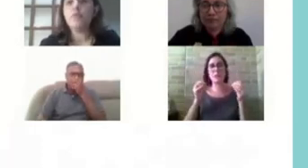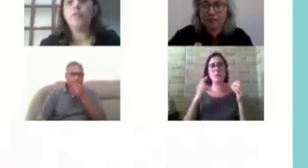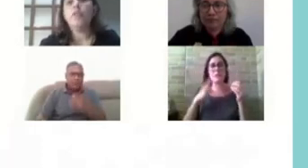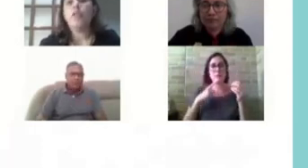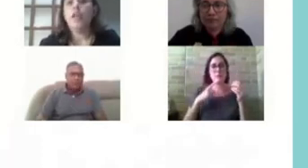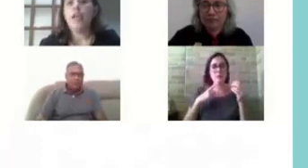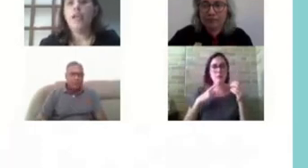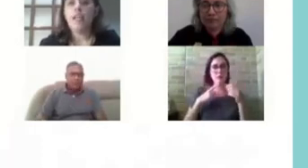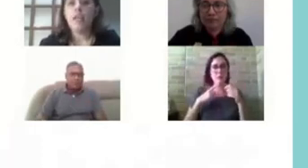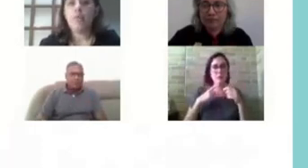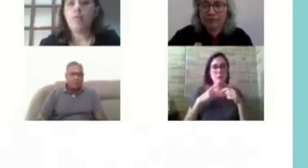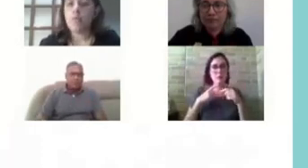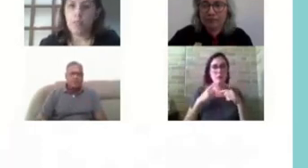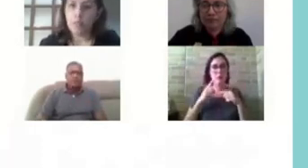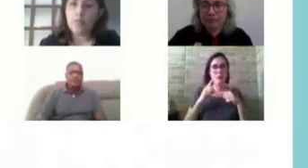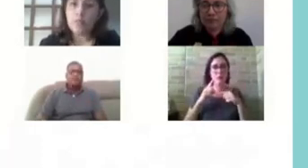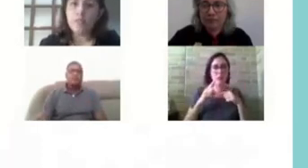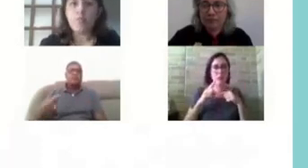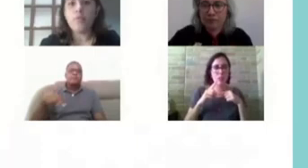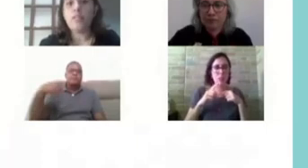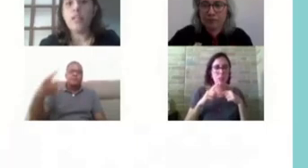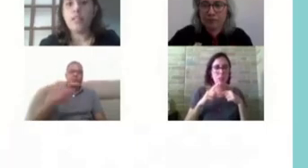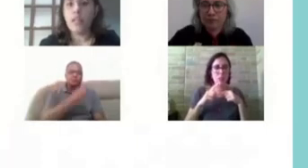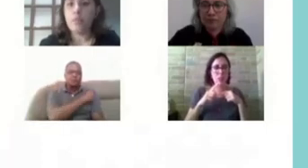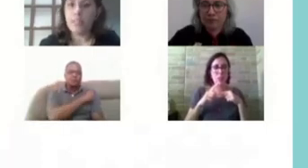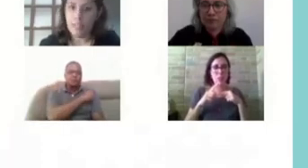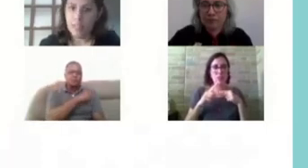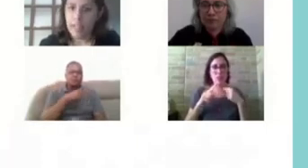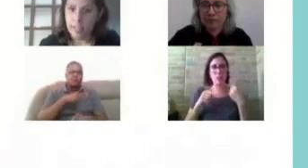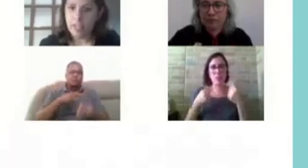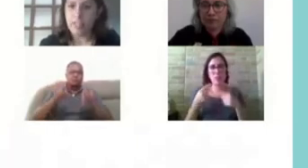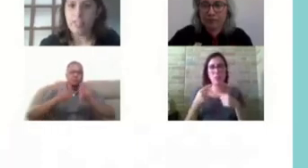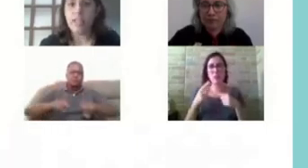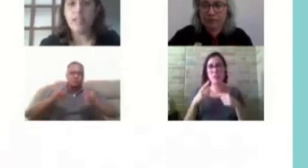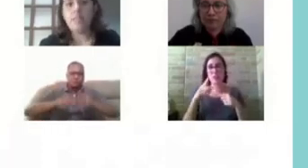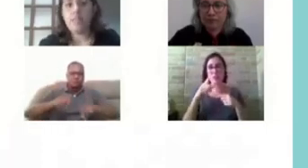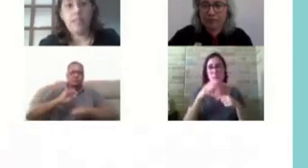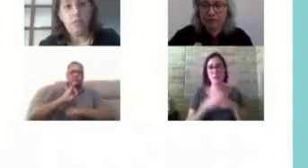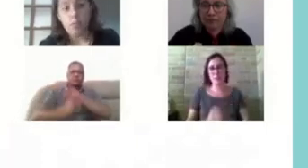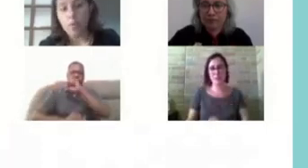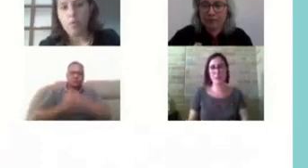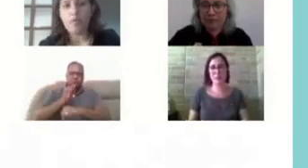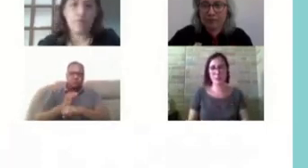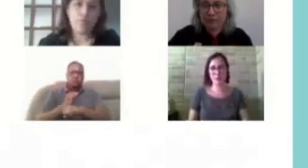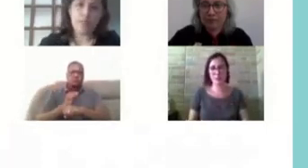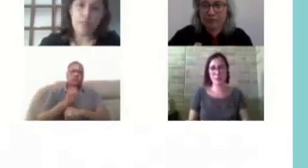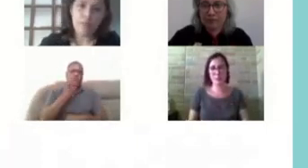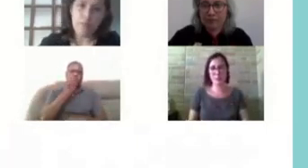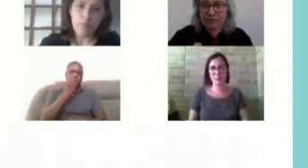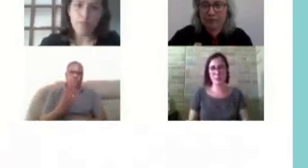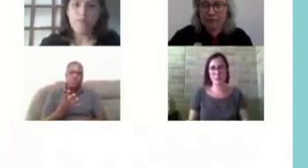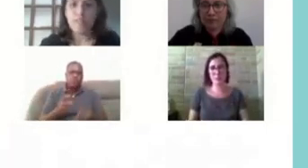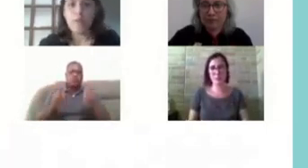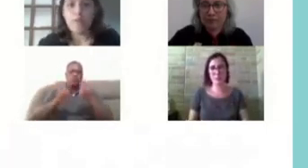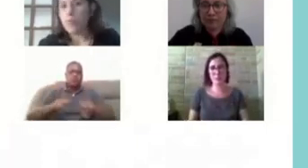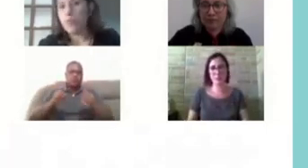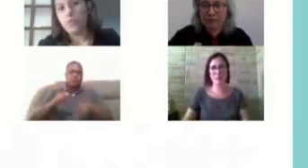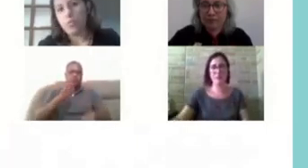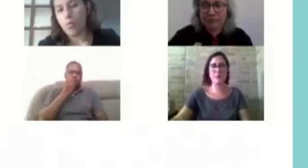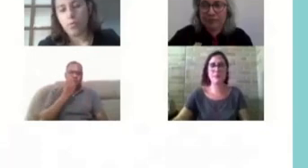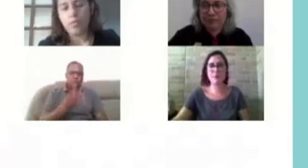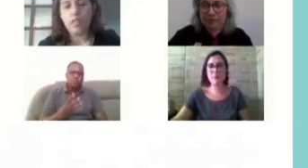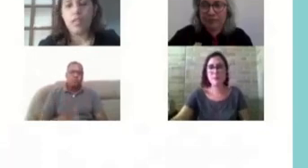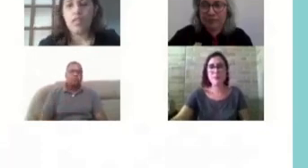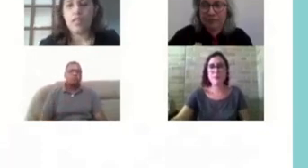aluno tem o computador, depois que ele tem uma internet, né, uma internet boa, um computador bom, né, um